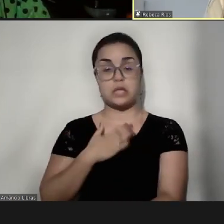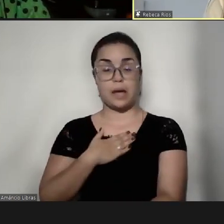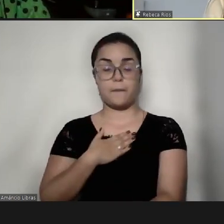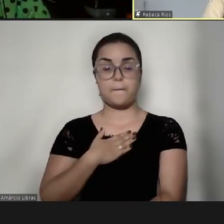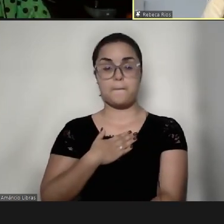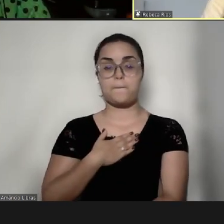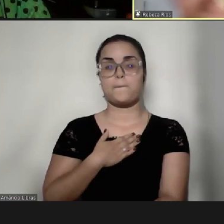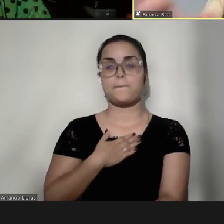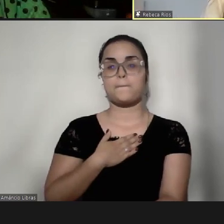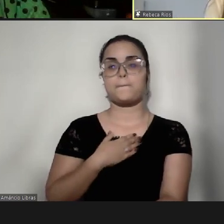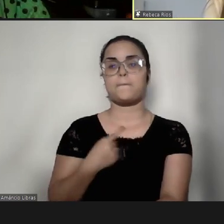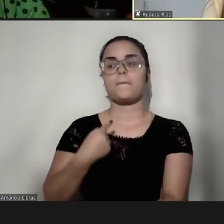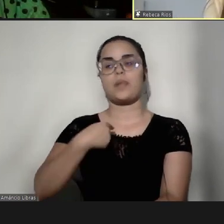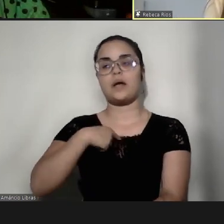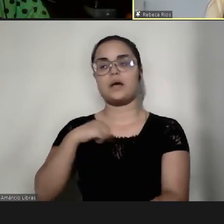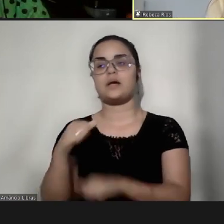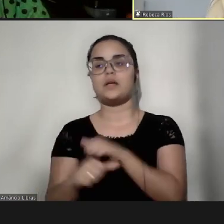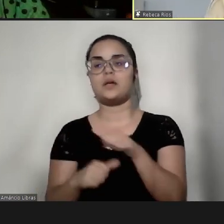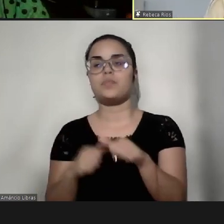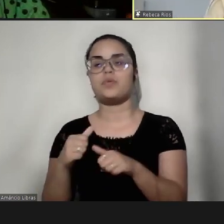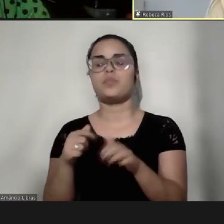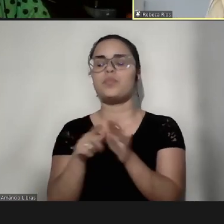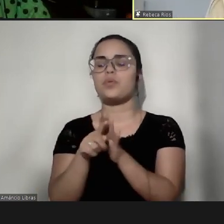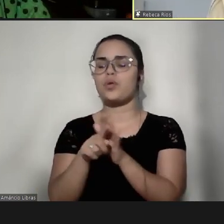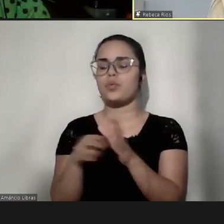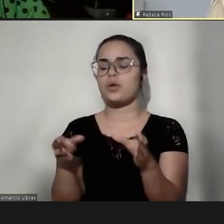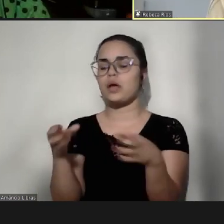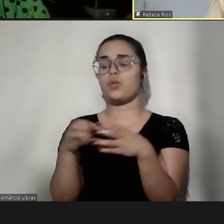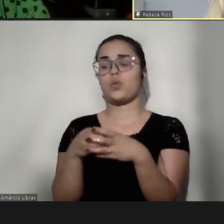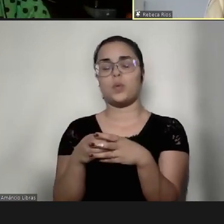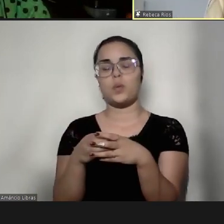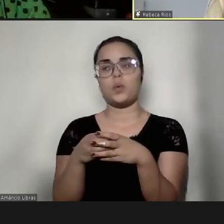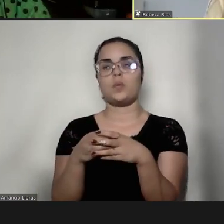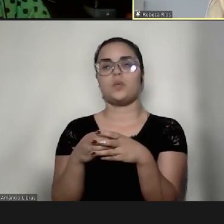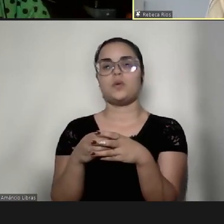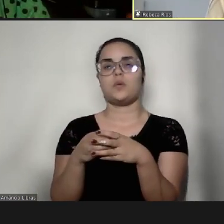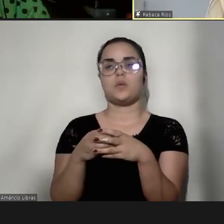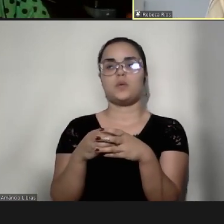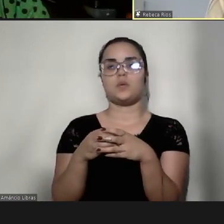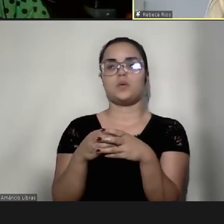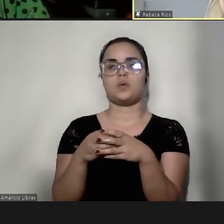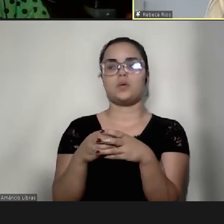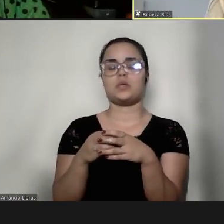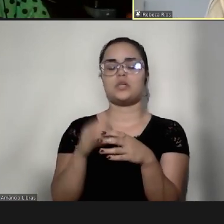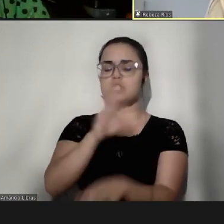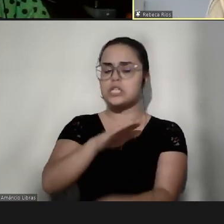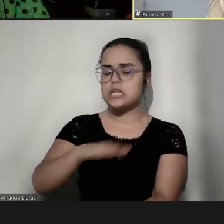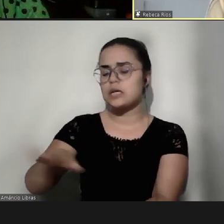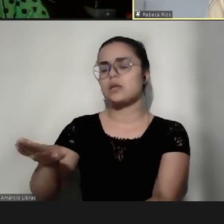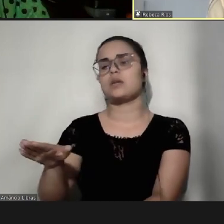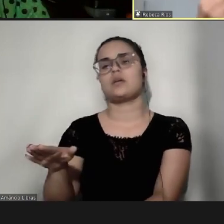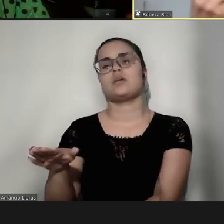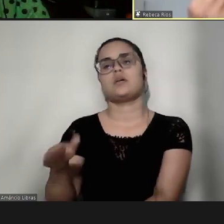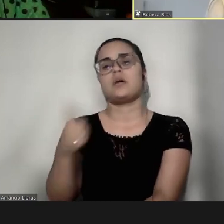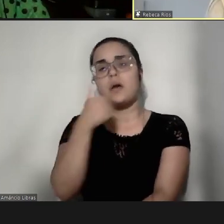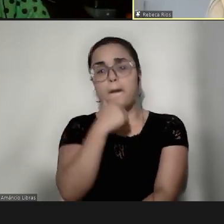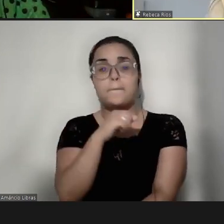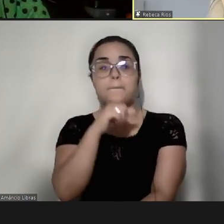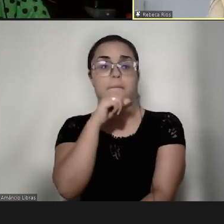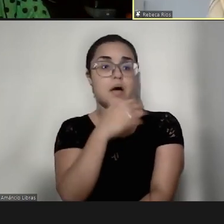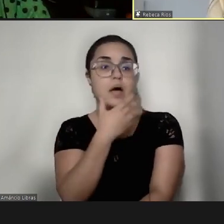eu saía atrás de grupos, né, de crianças, de pais com crianças